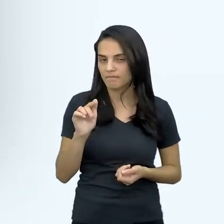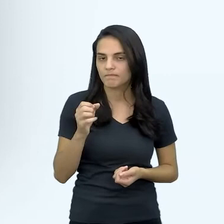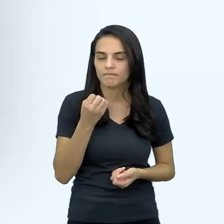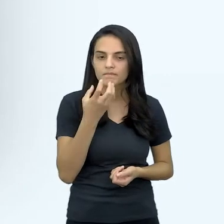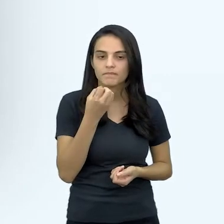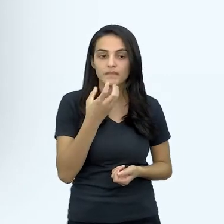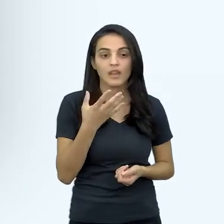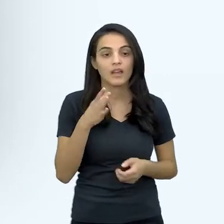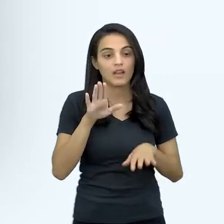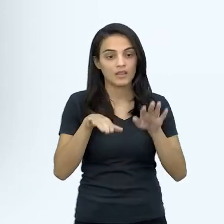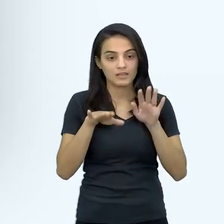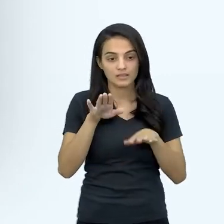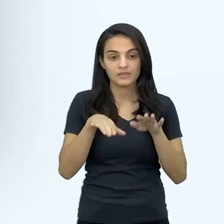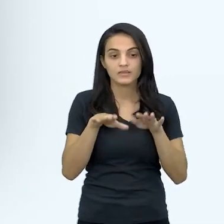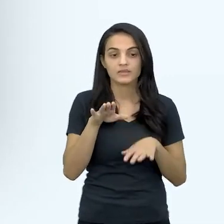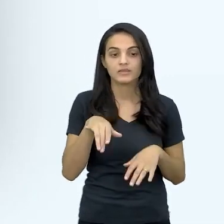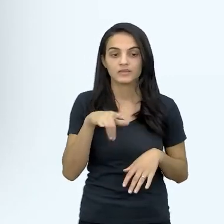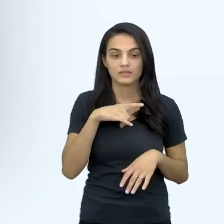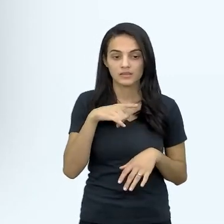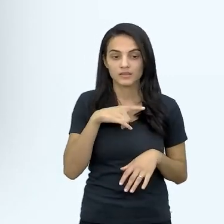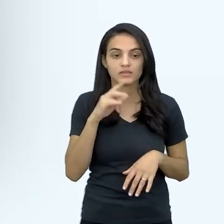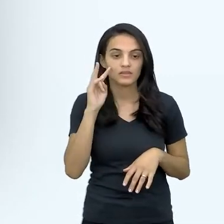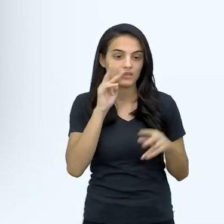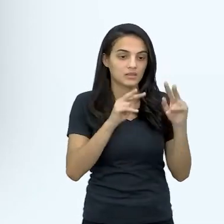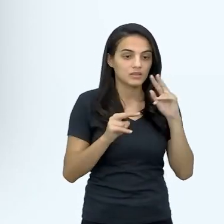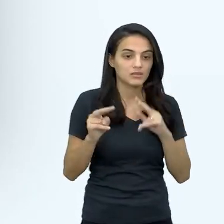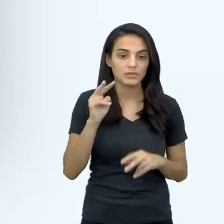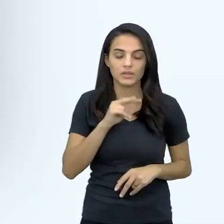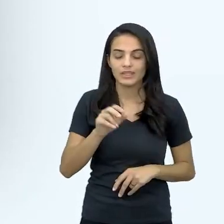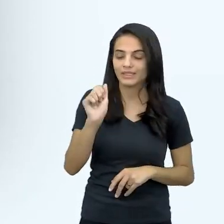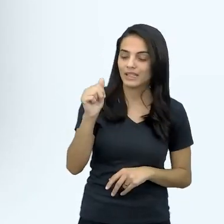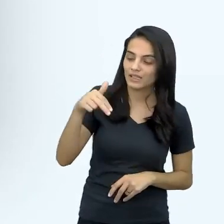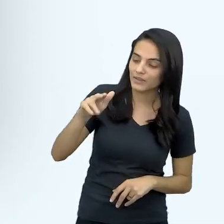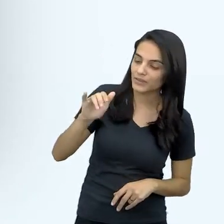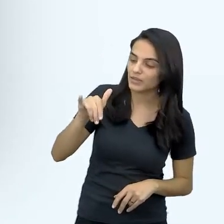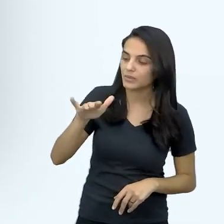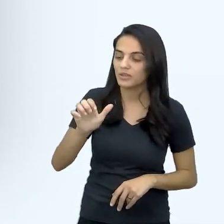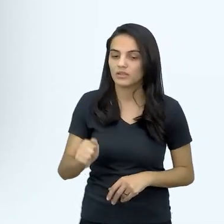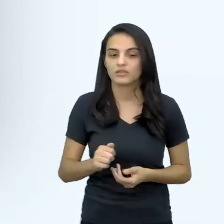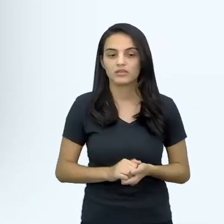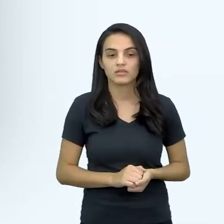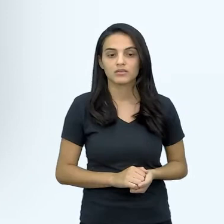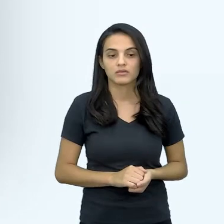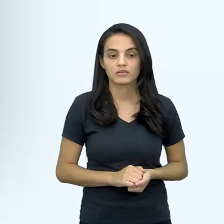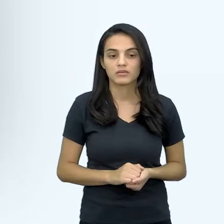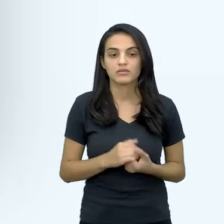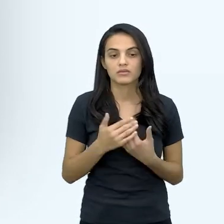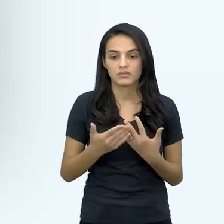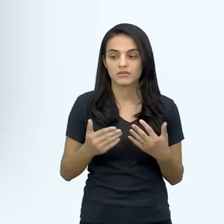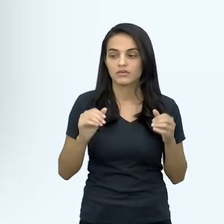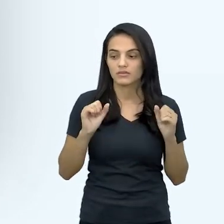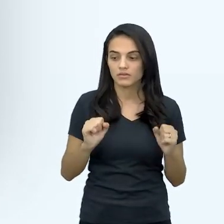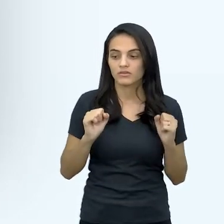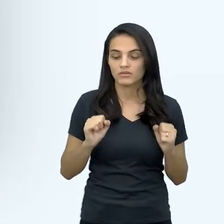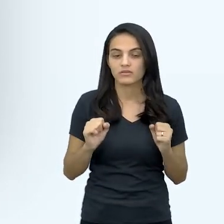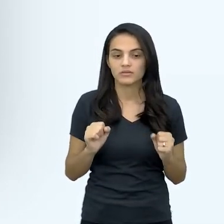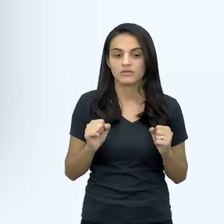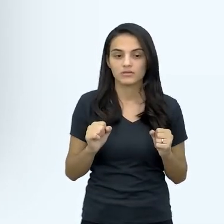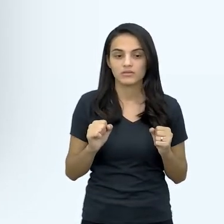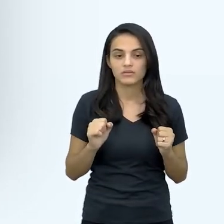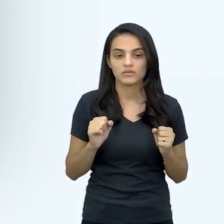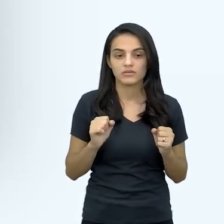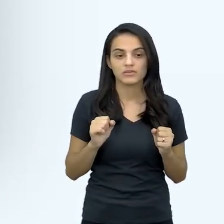embora às vezes nenhuma causa possa ser identificada, né, para anemia, né, os tipos mais comuns de anemia podem ser causadas, por exemplo,